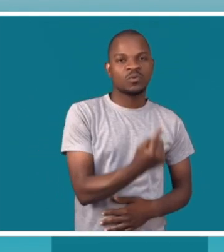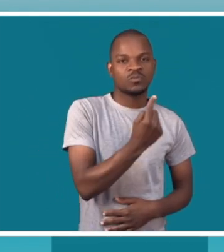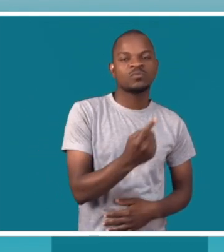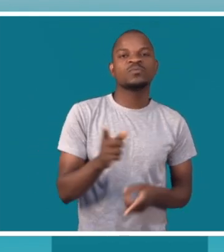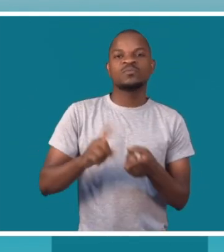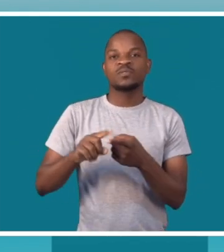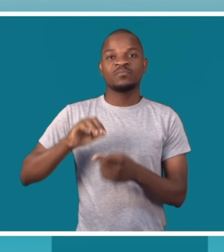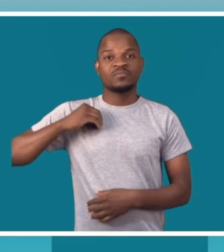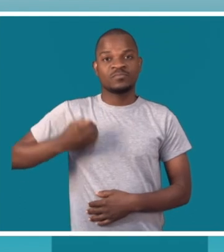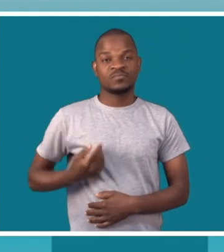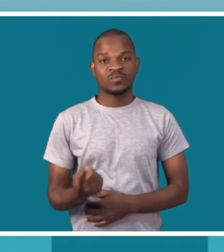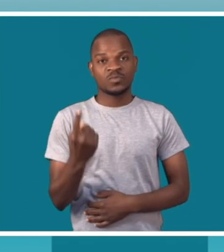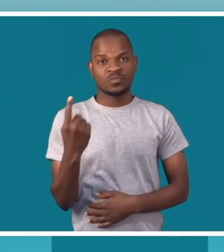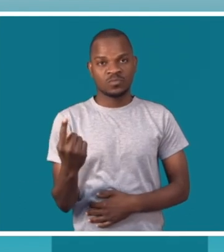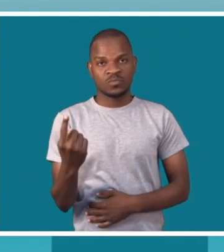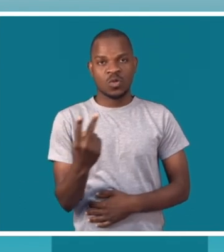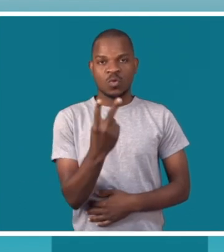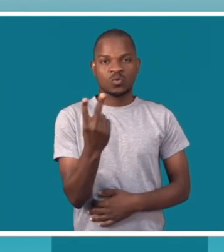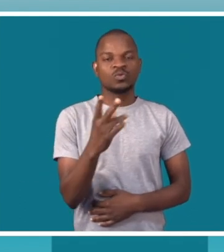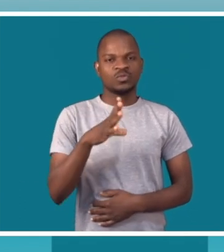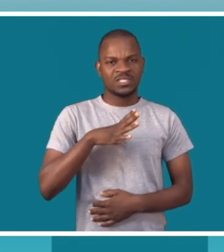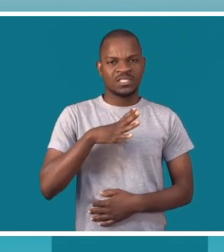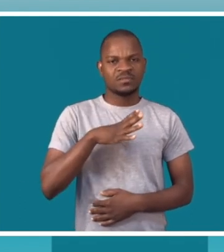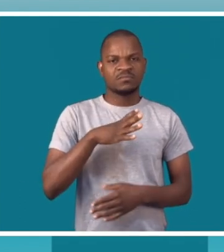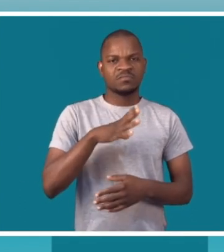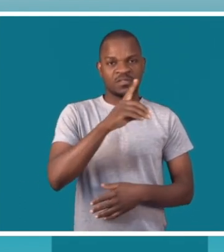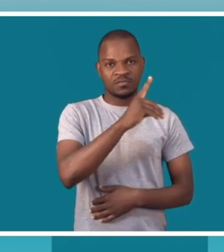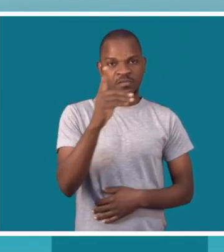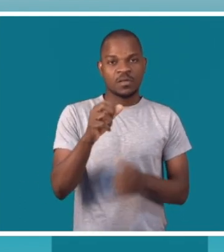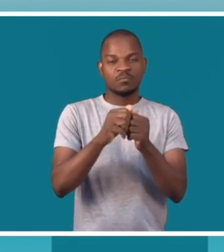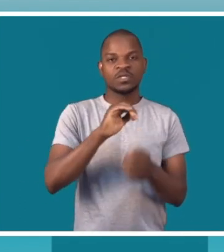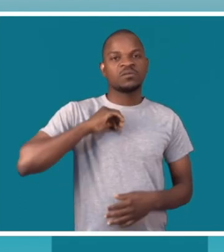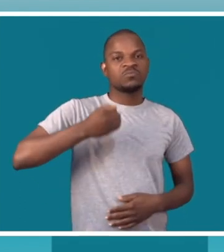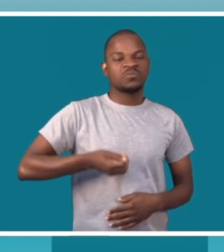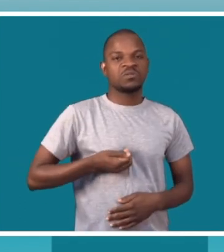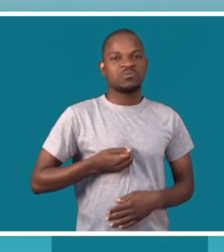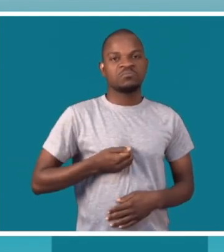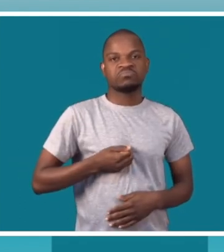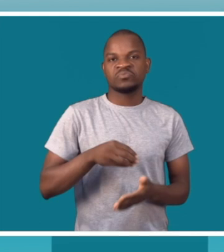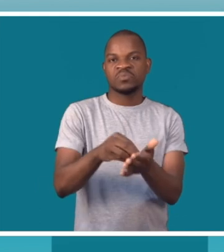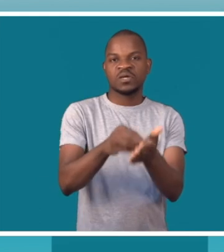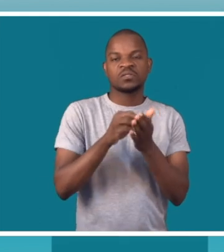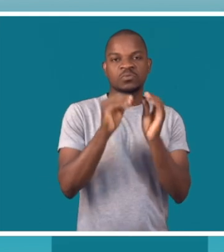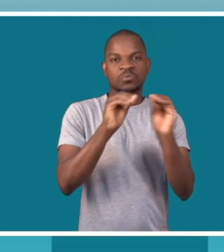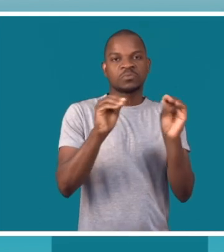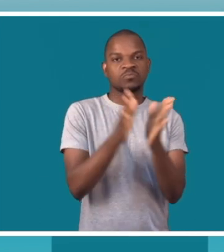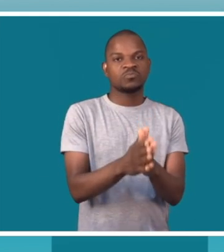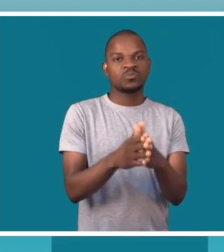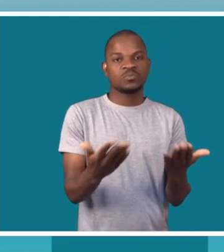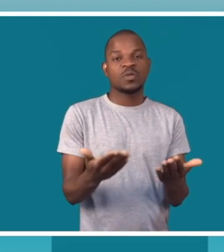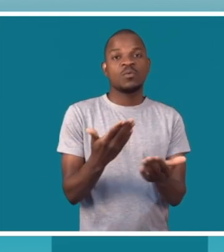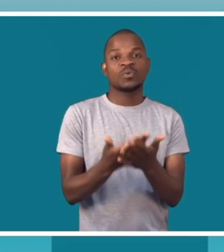sexo masculino e outra do sexo feminino, sendo ambas com deficiência, a menina não tem acesso à educação.